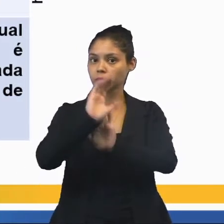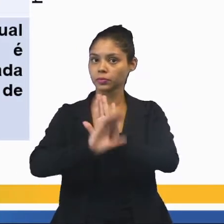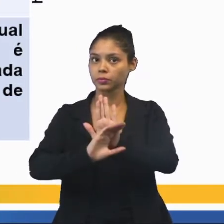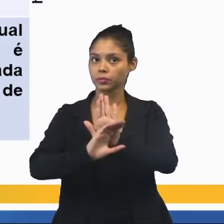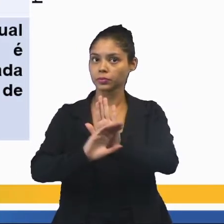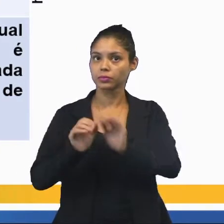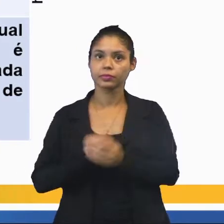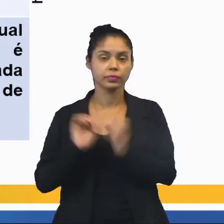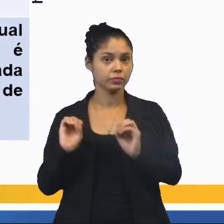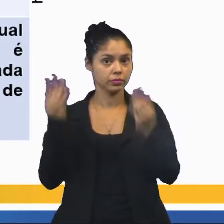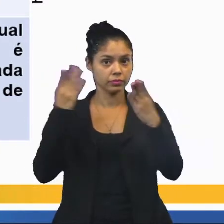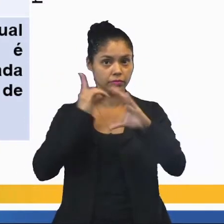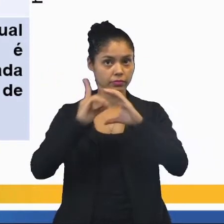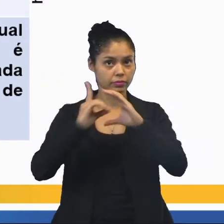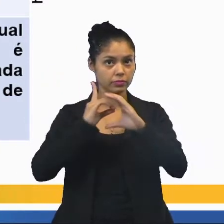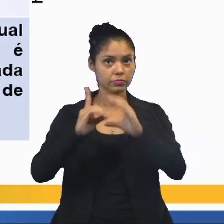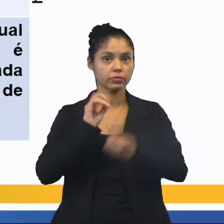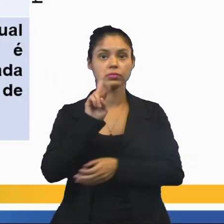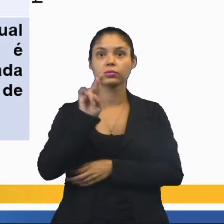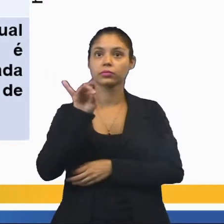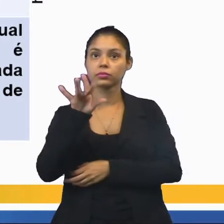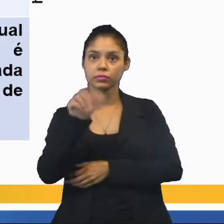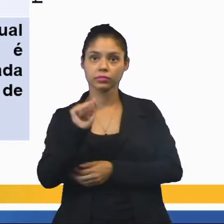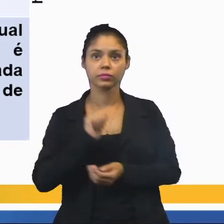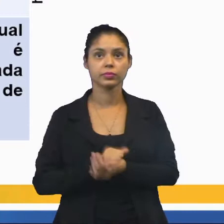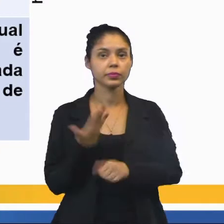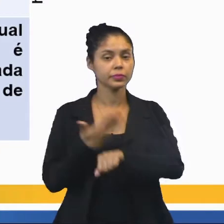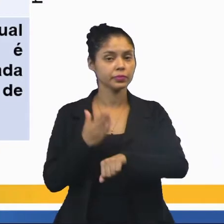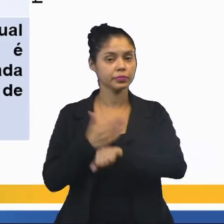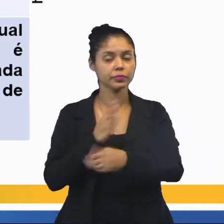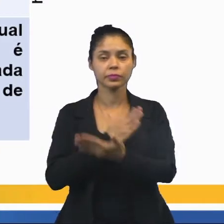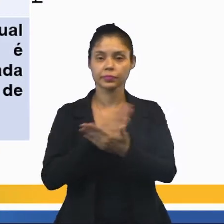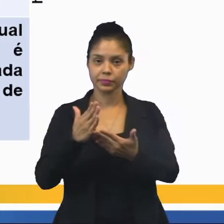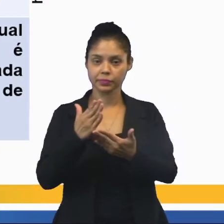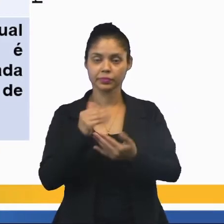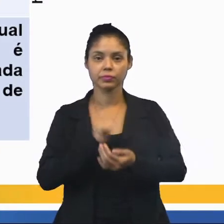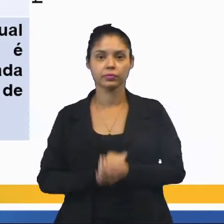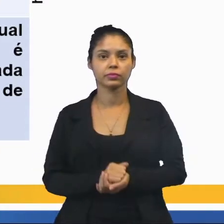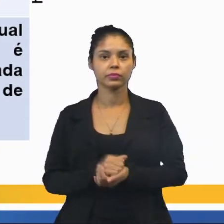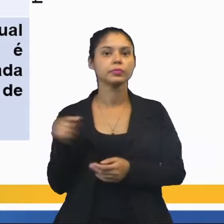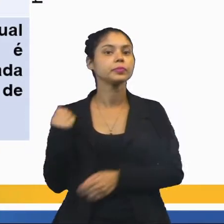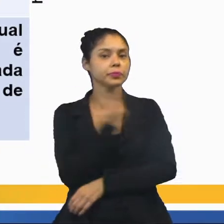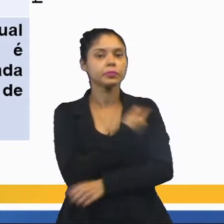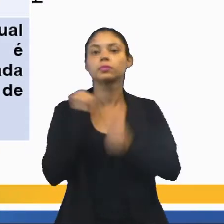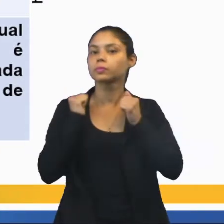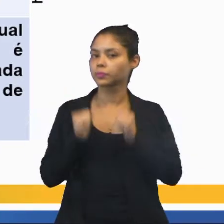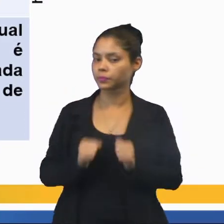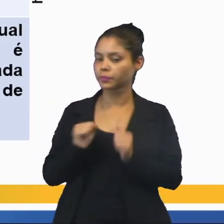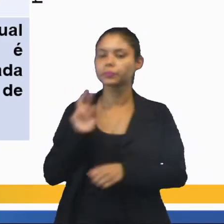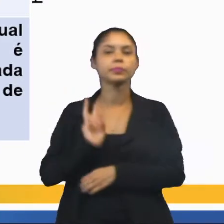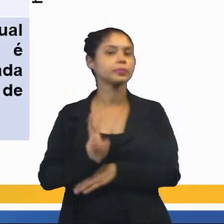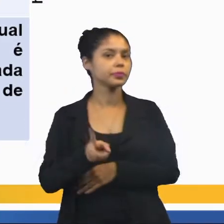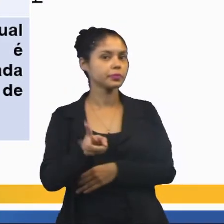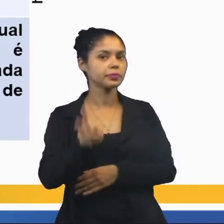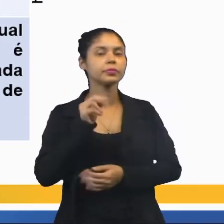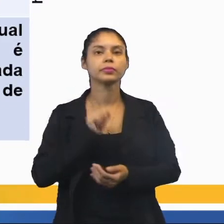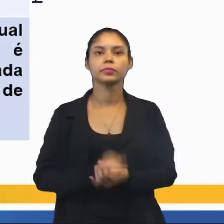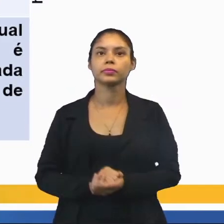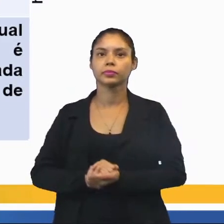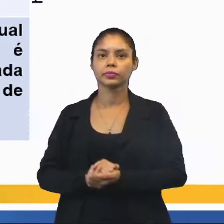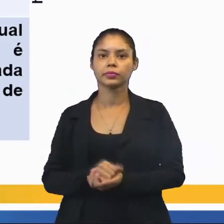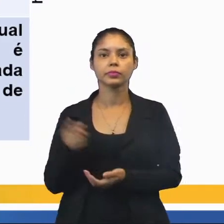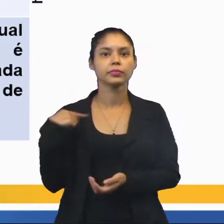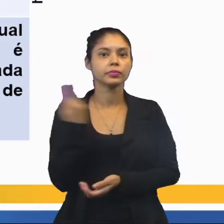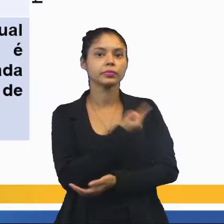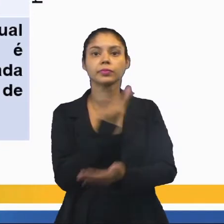celebração, culto e ritual e práticas de iniciação para que a gente possa dar continuidade à